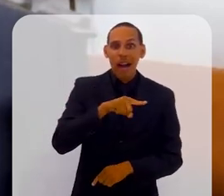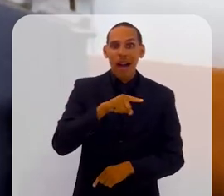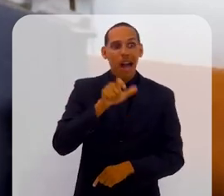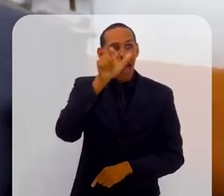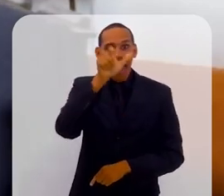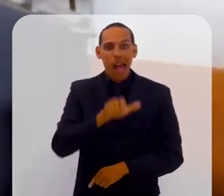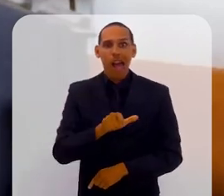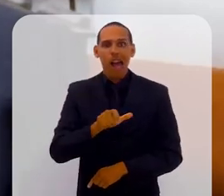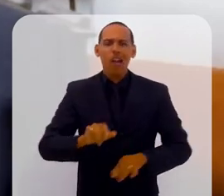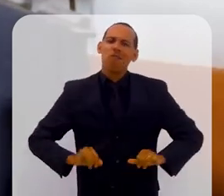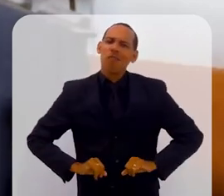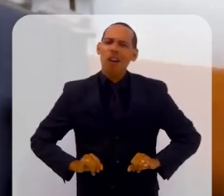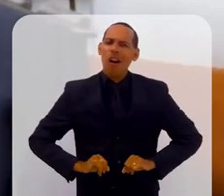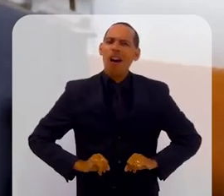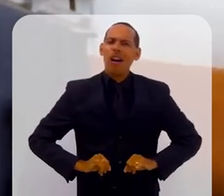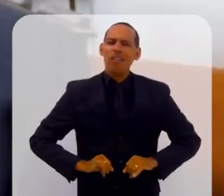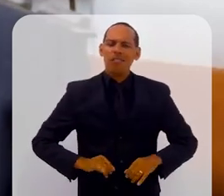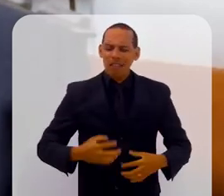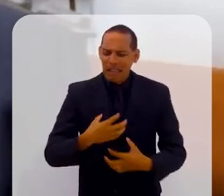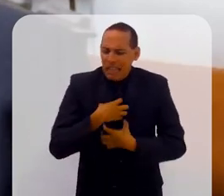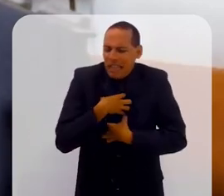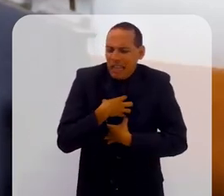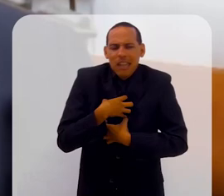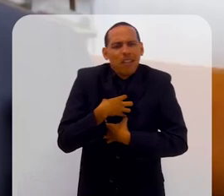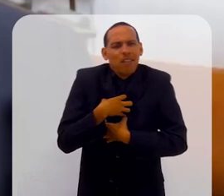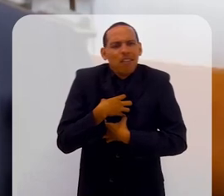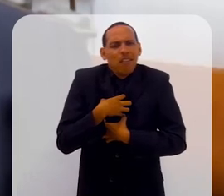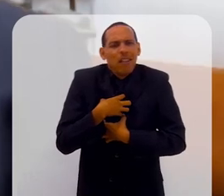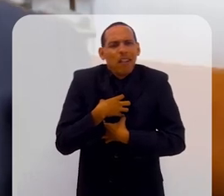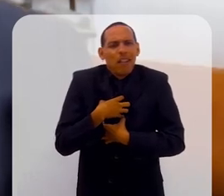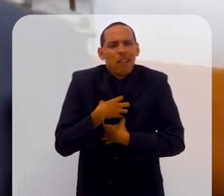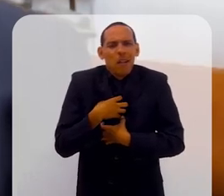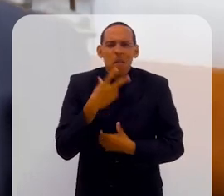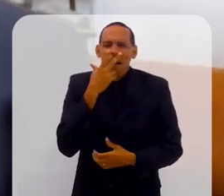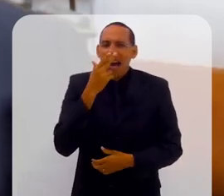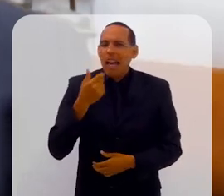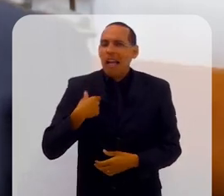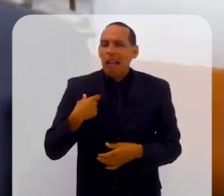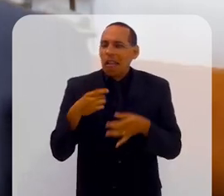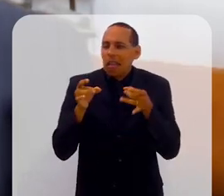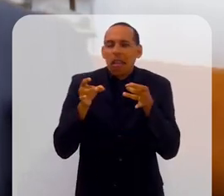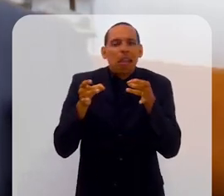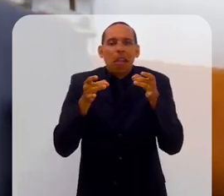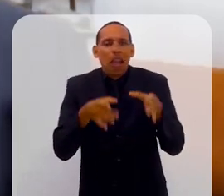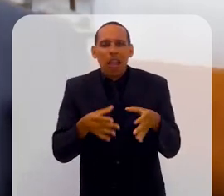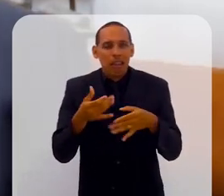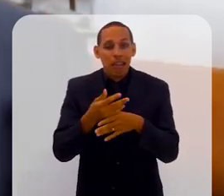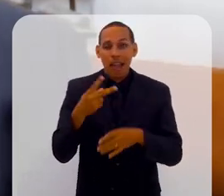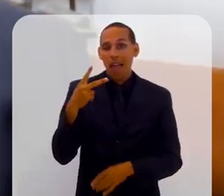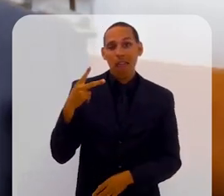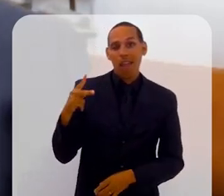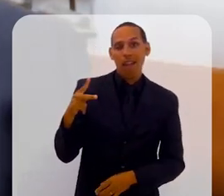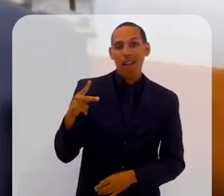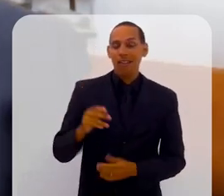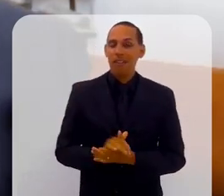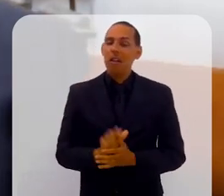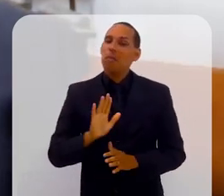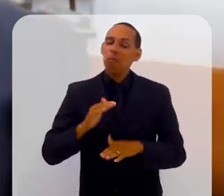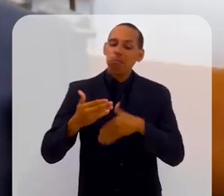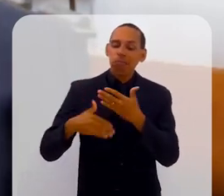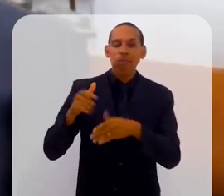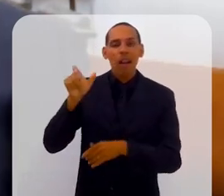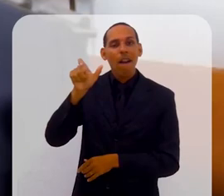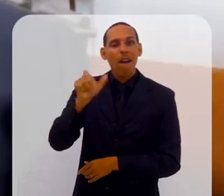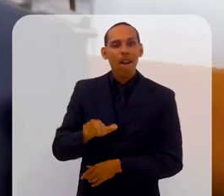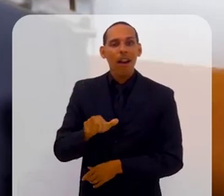sofreu muito, achou que afetou ela eu abandonar a cidade que ela estava e tudo, mas